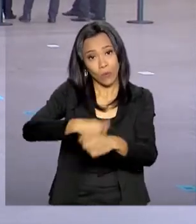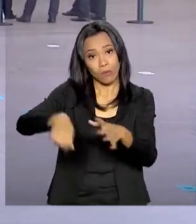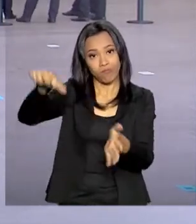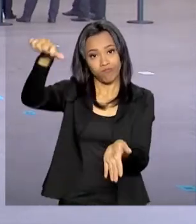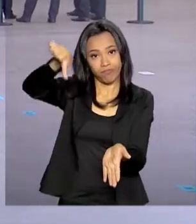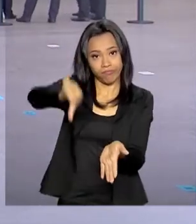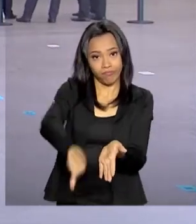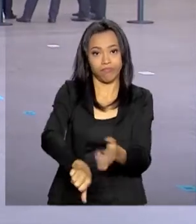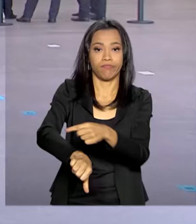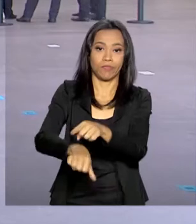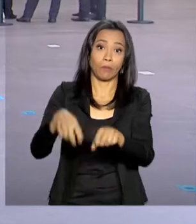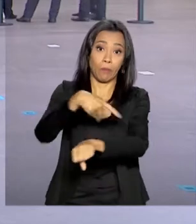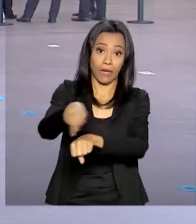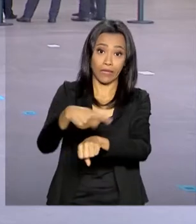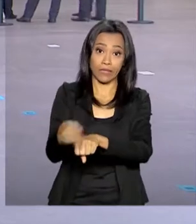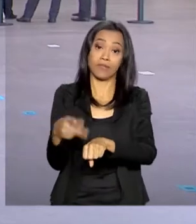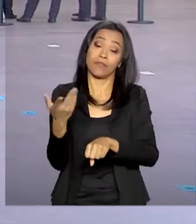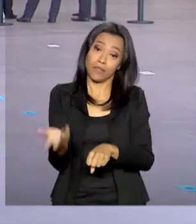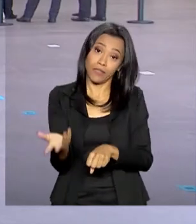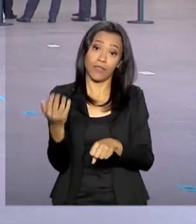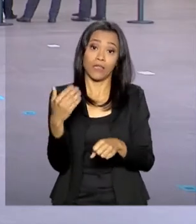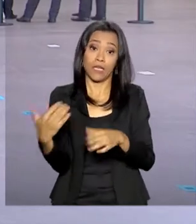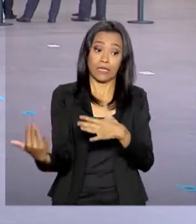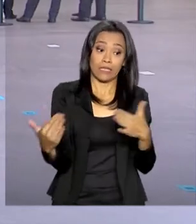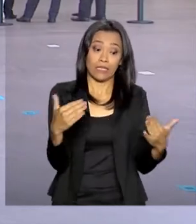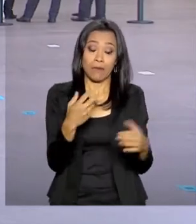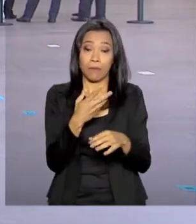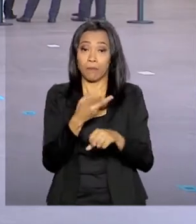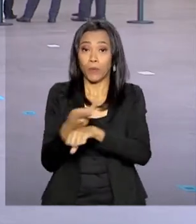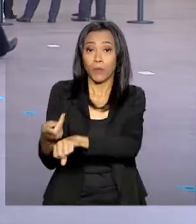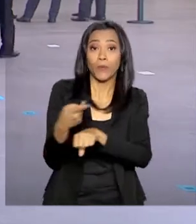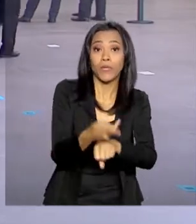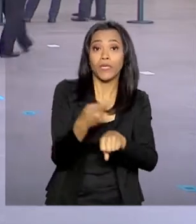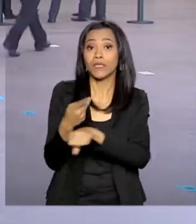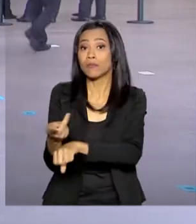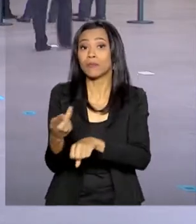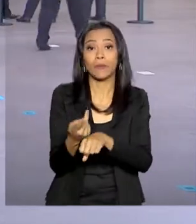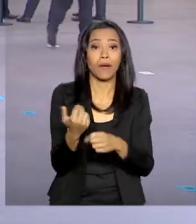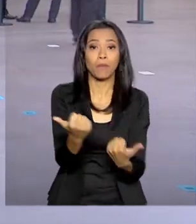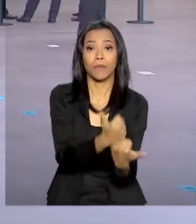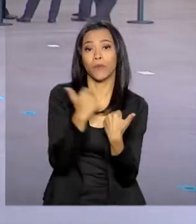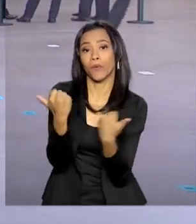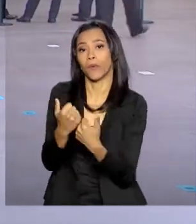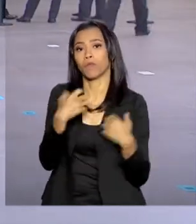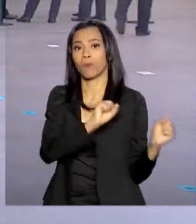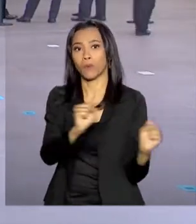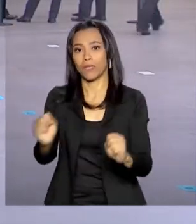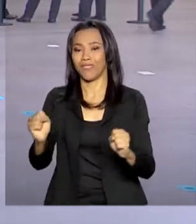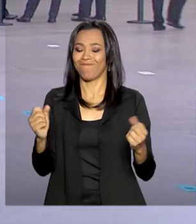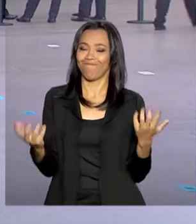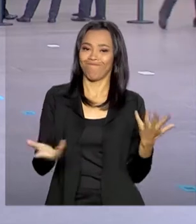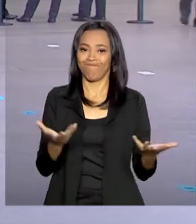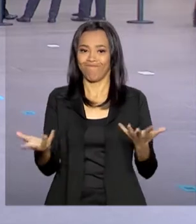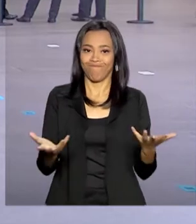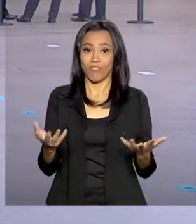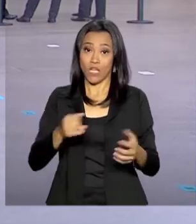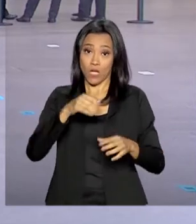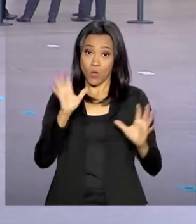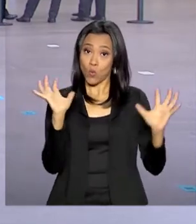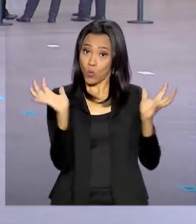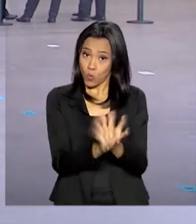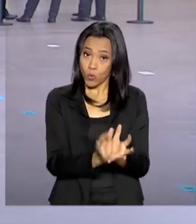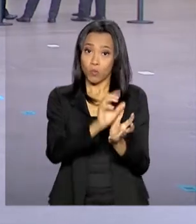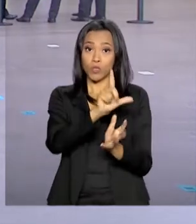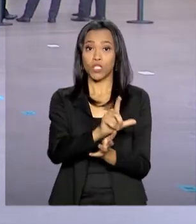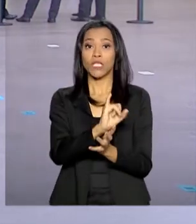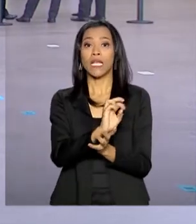E os dois lados continuam em busca de apoio pelo poder, ou seja, a situação ainda é bem definida. O grupo de Lima se